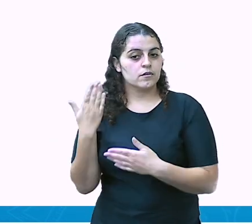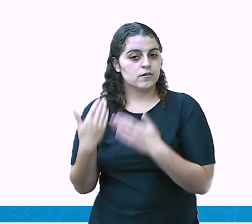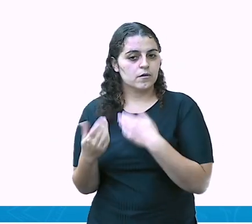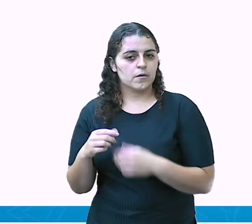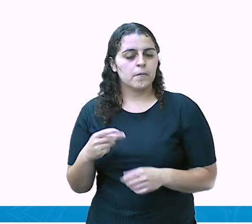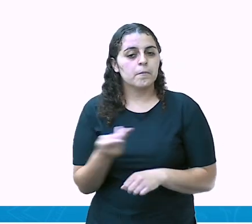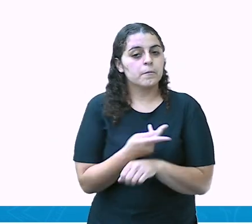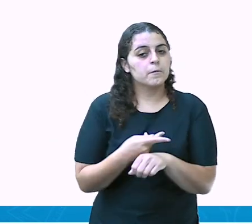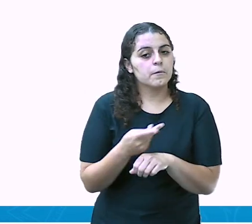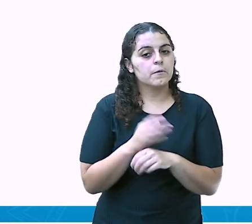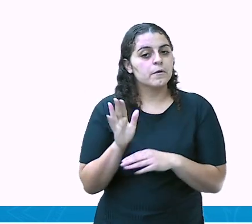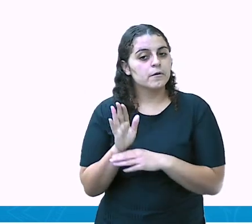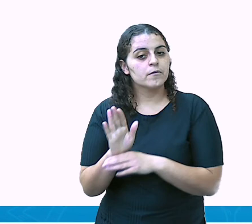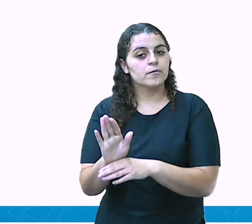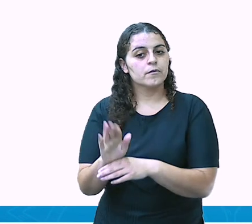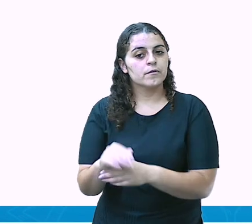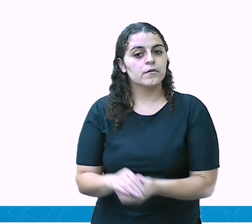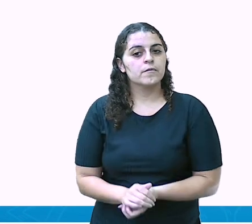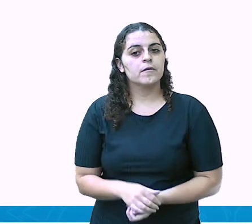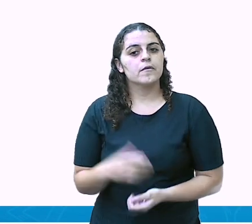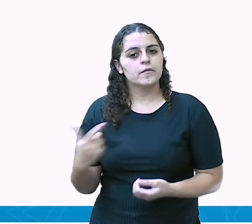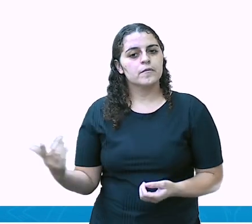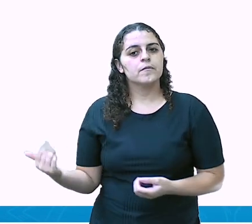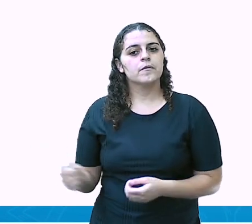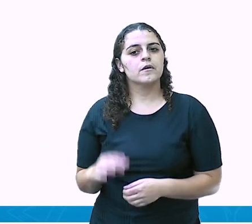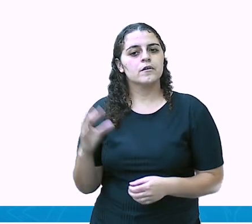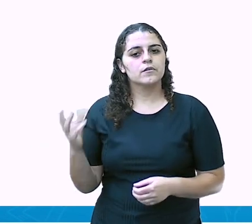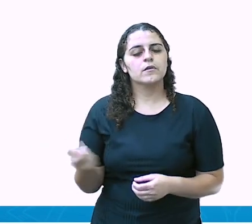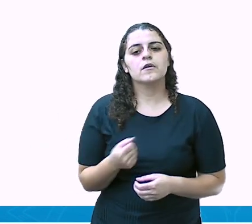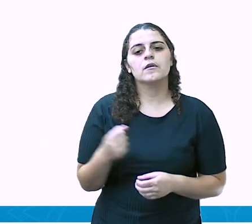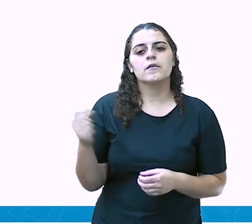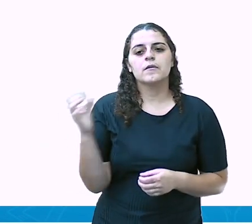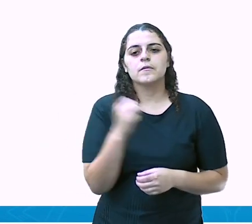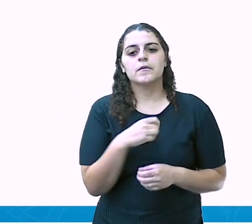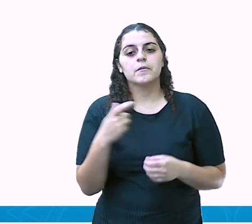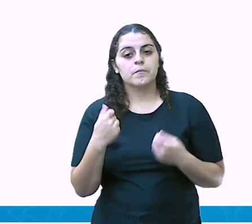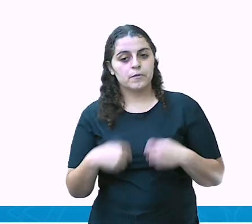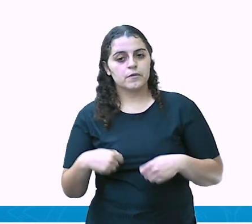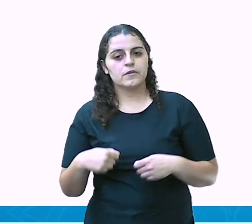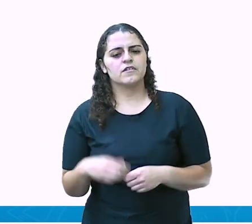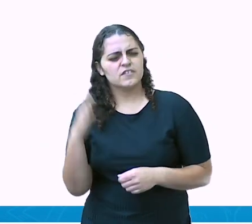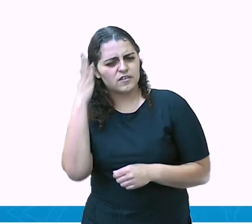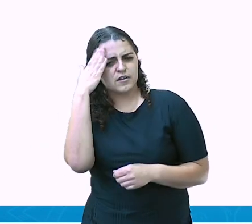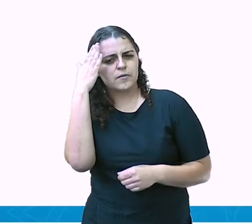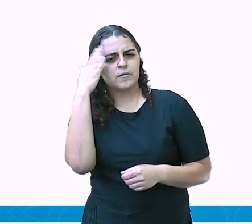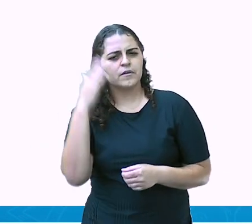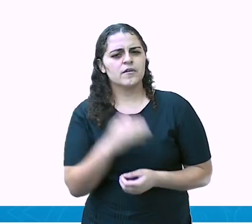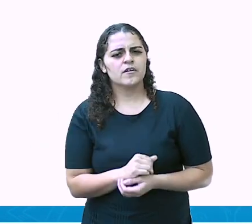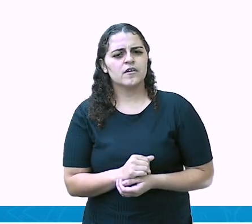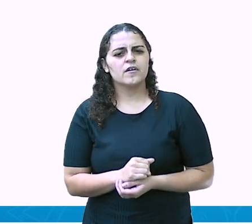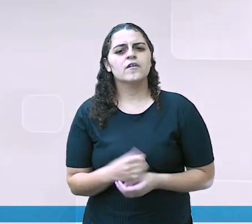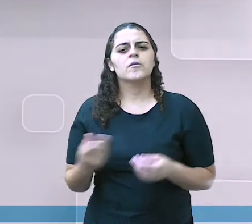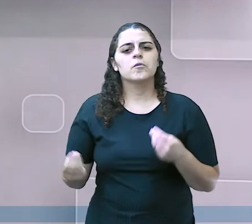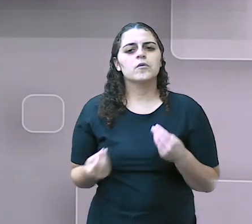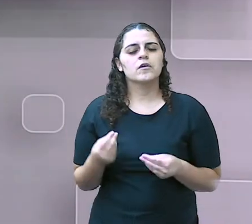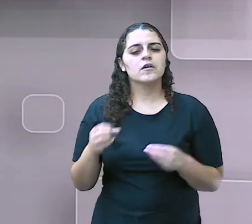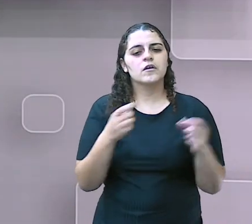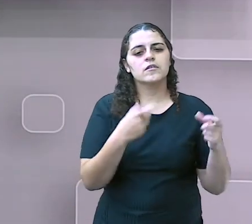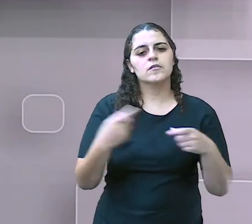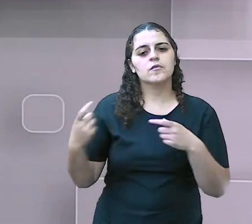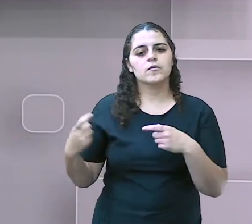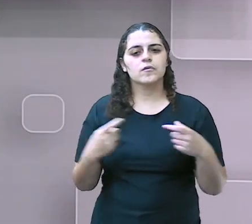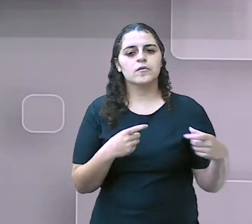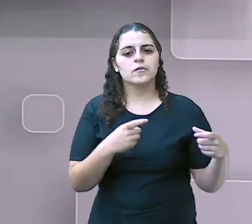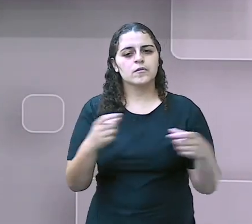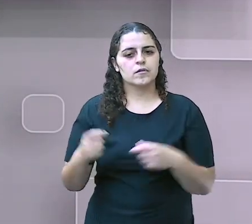busque ajuda para que ele possa se tratar o quanto antes, para ele poder saber agir em cada ambiente que ele